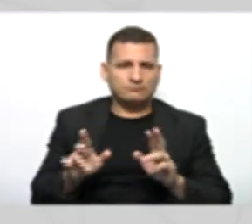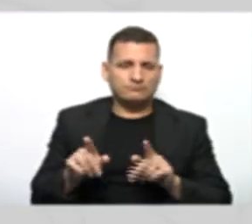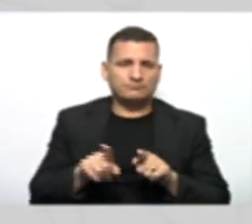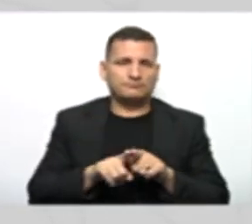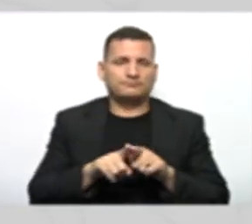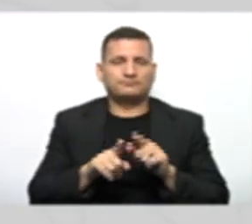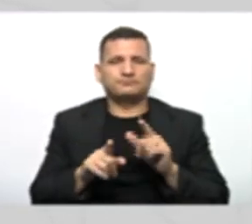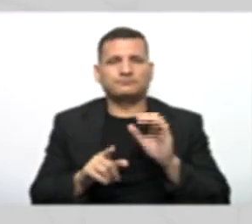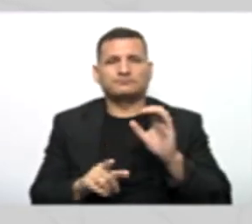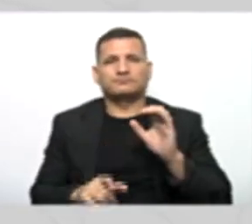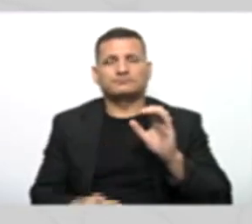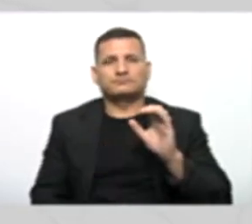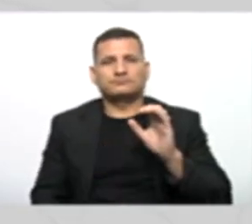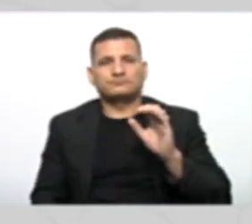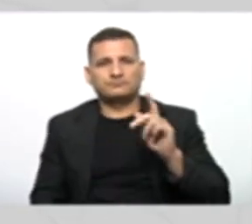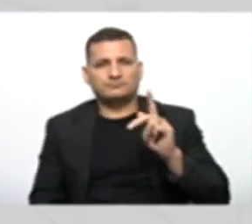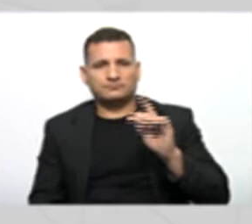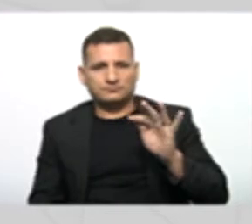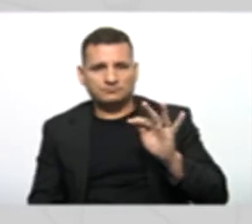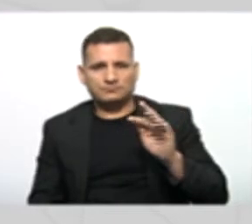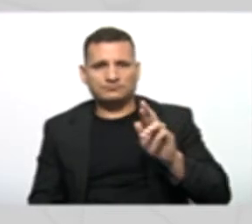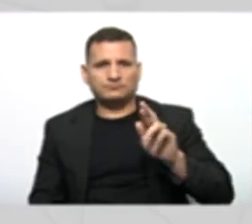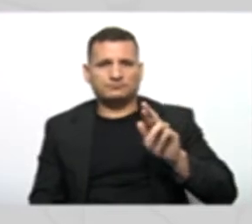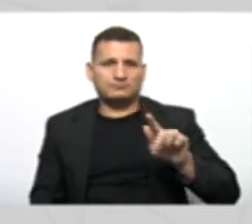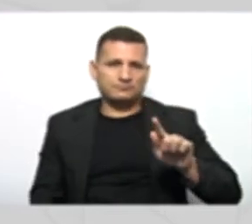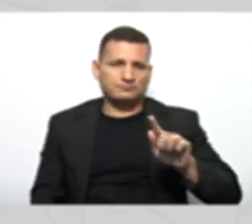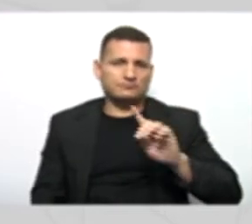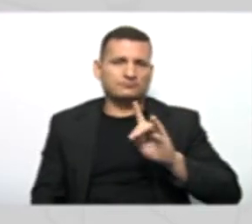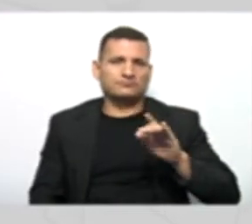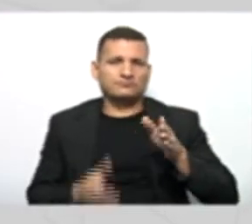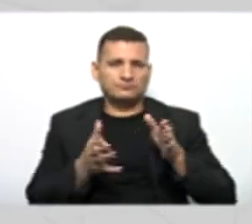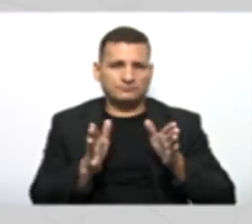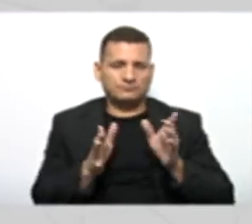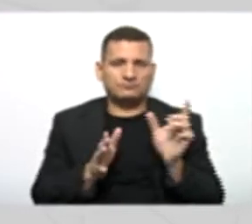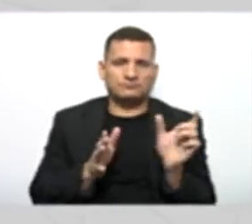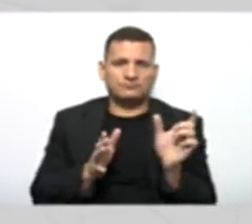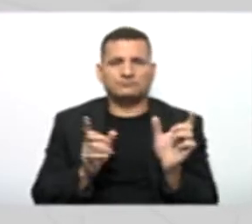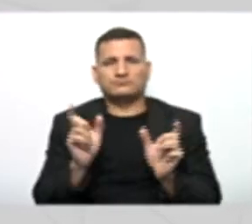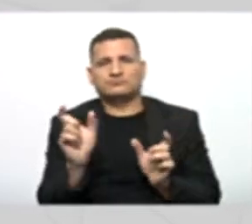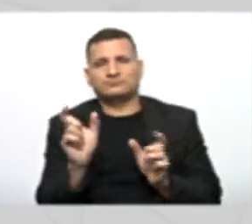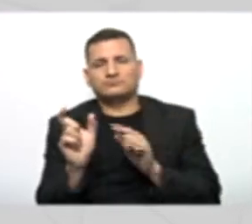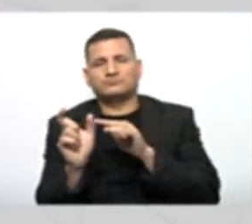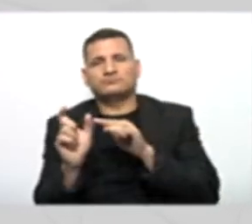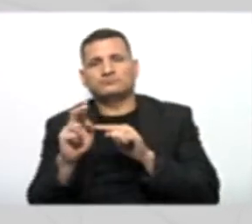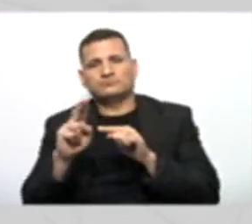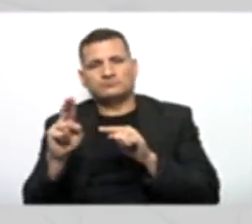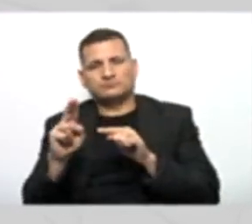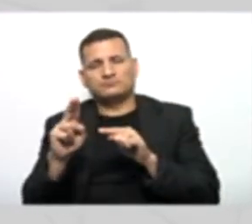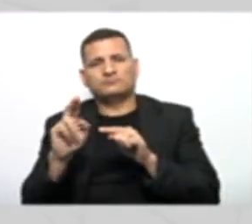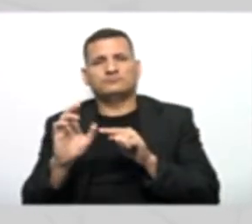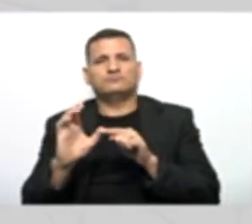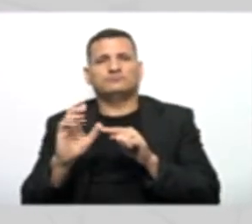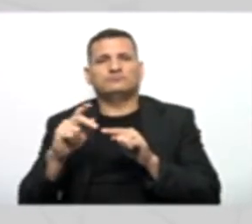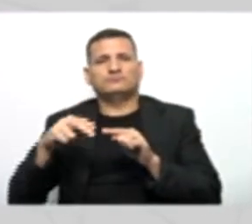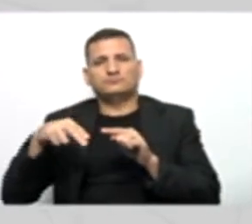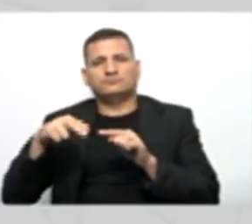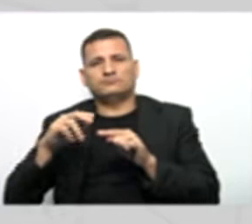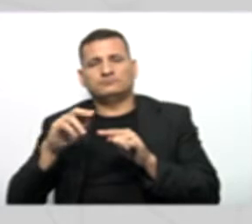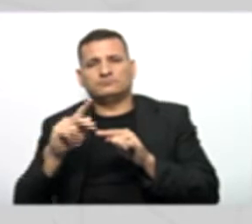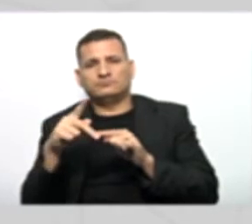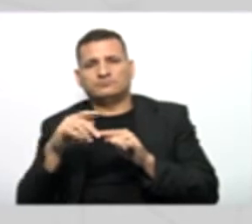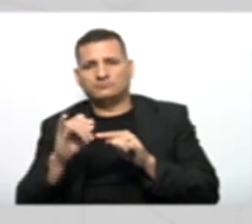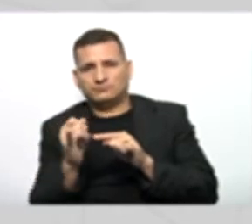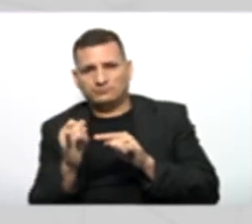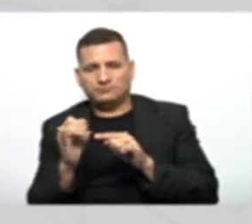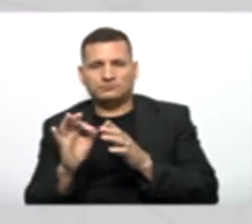RG, CPF, data de nascimento, e da pessoa jurídica, CNPJ, nome, fantasia e inscrição